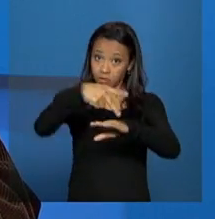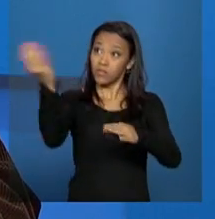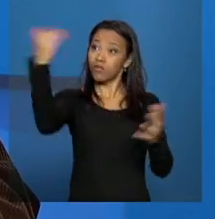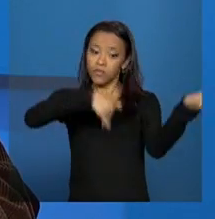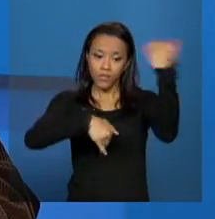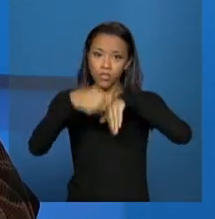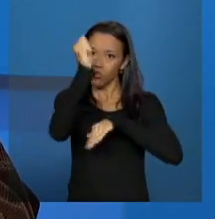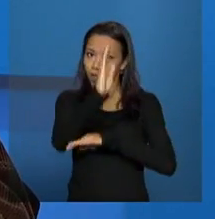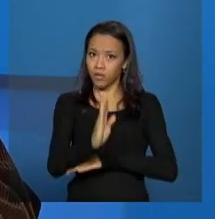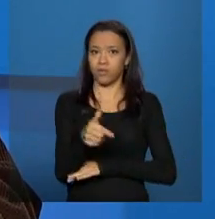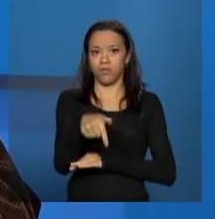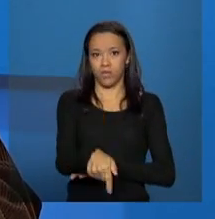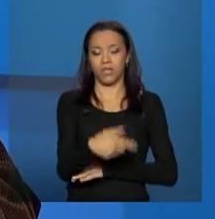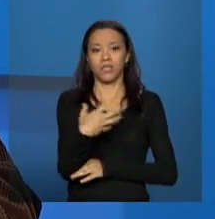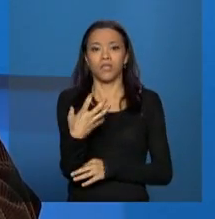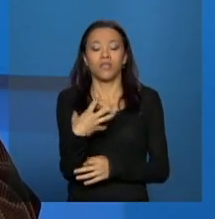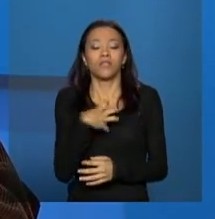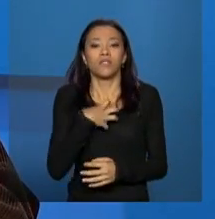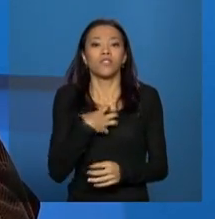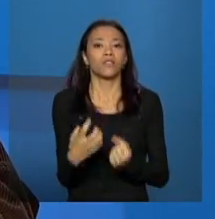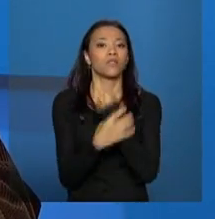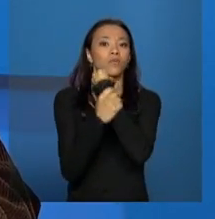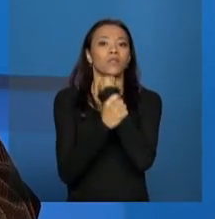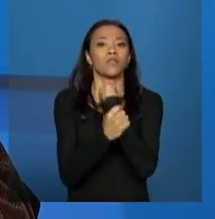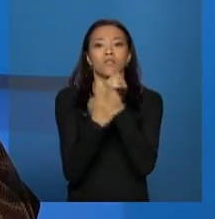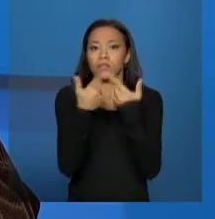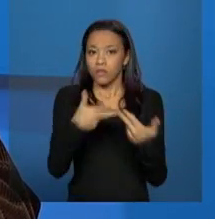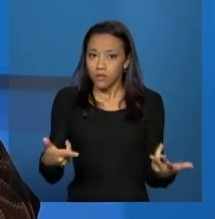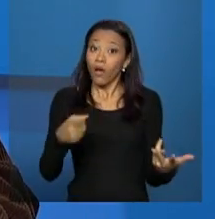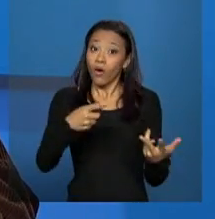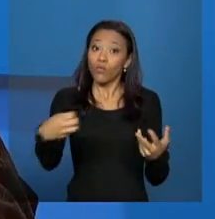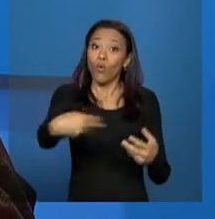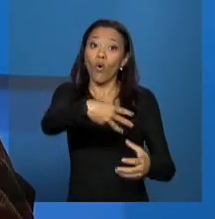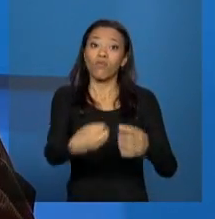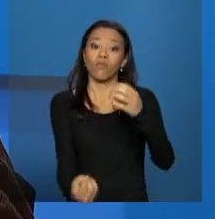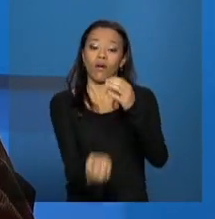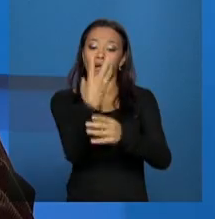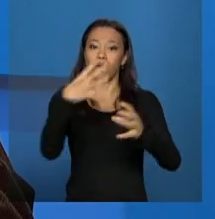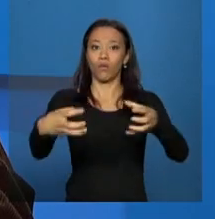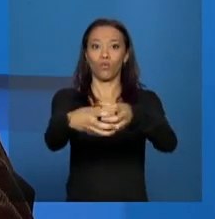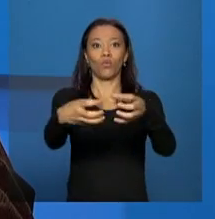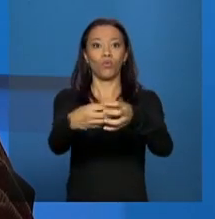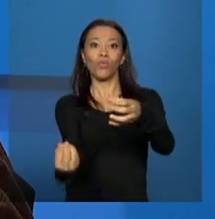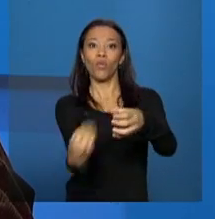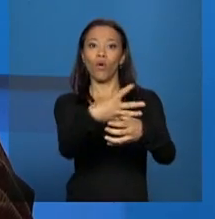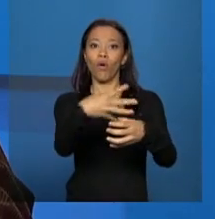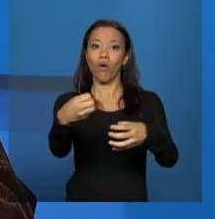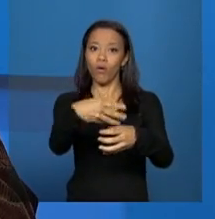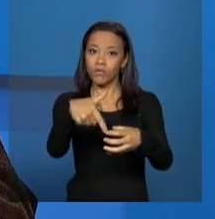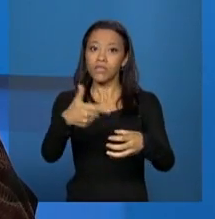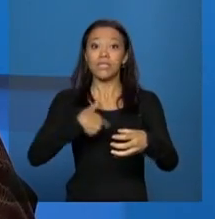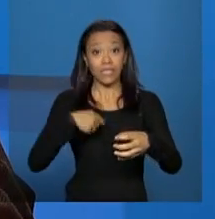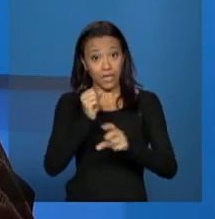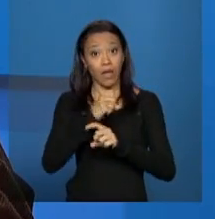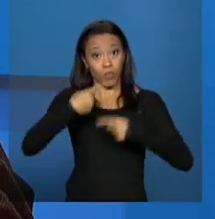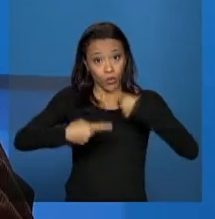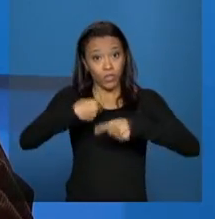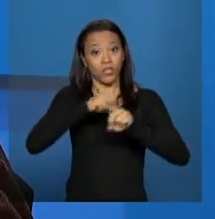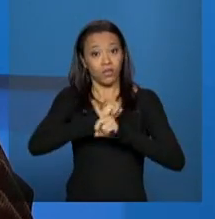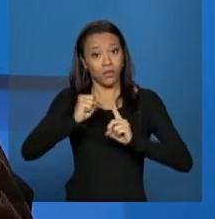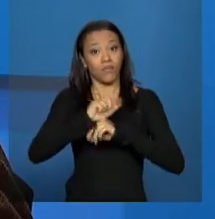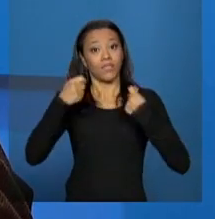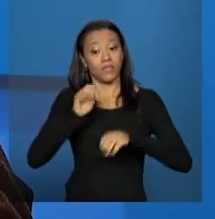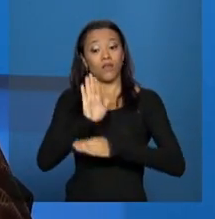uma situação de segurança, situação de proteção e que, na verdade, a proteção e a política de assistência social também vai ter que dar conta disso, né, ajudar